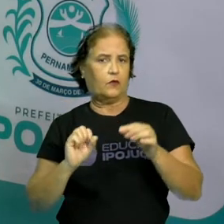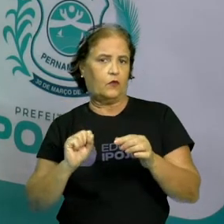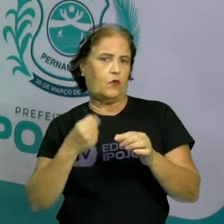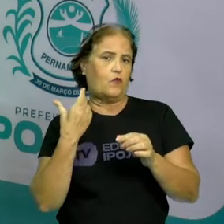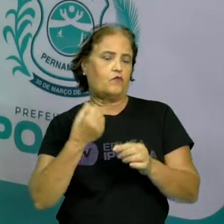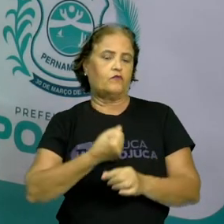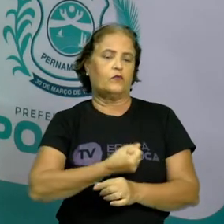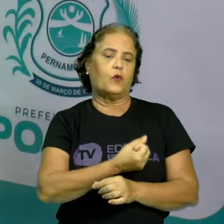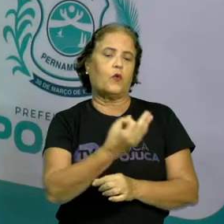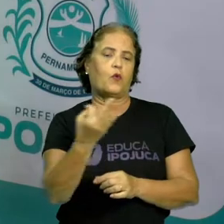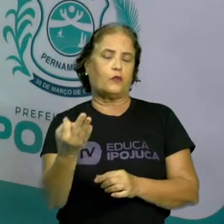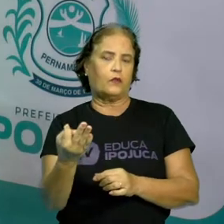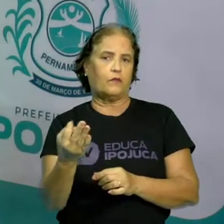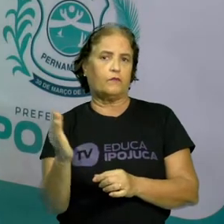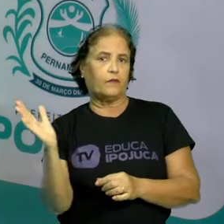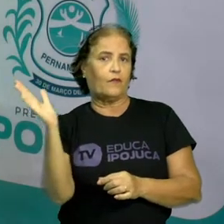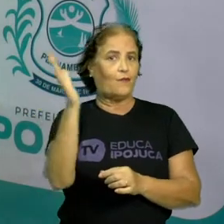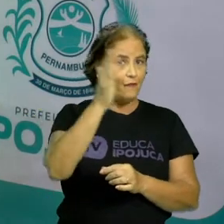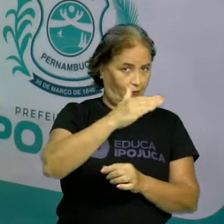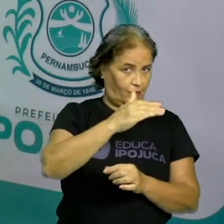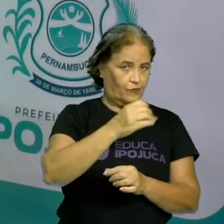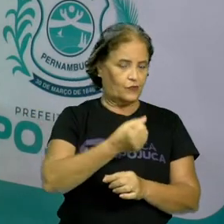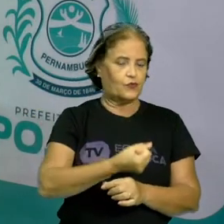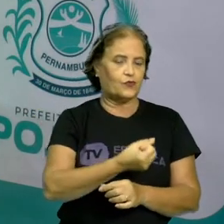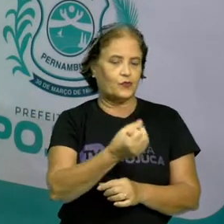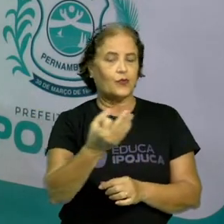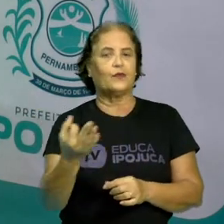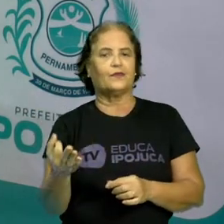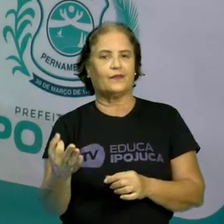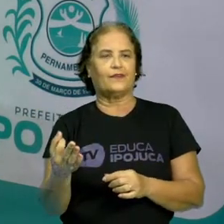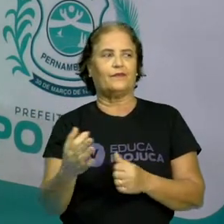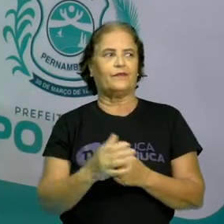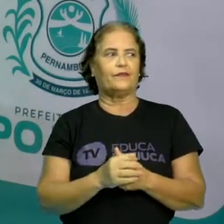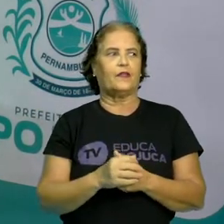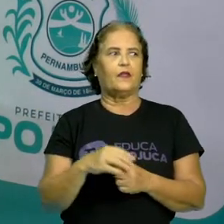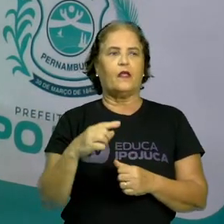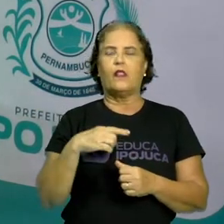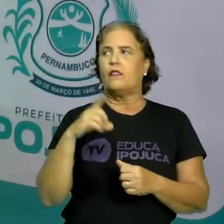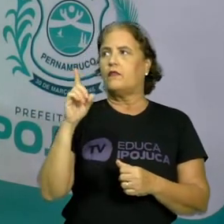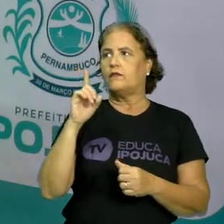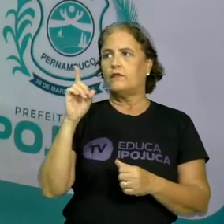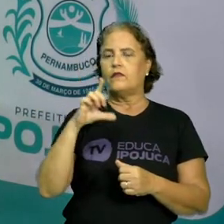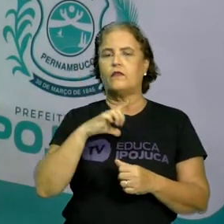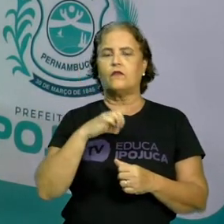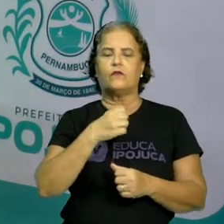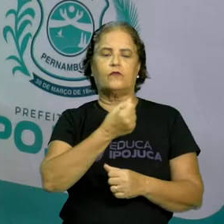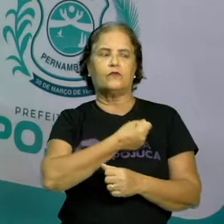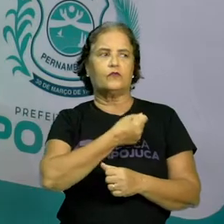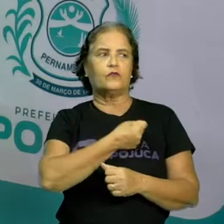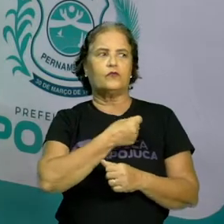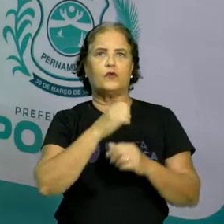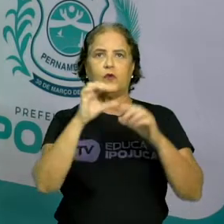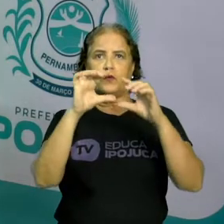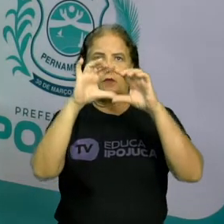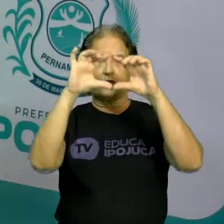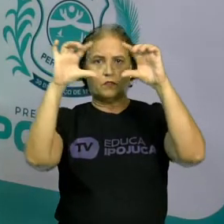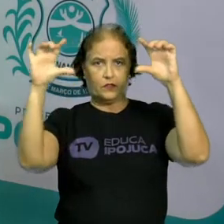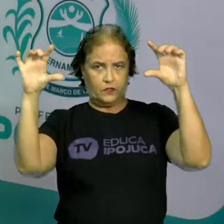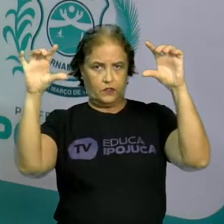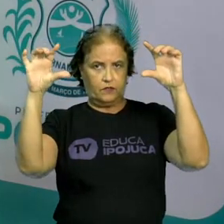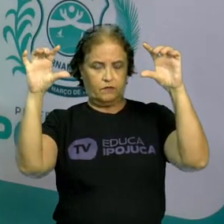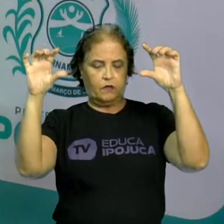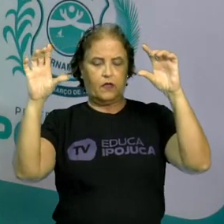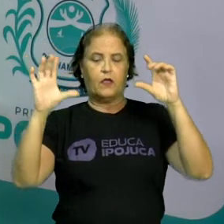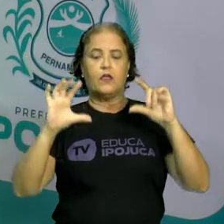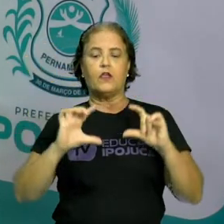Vamos contar, então? Aqui na parte superior, nós temos os números, certo? E na parte inferior, nós temos as